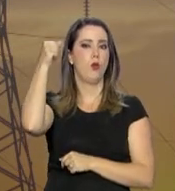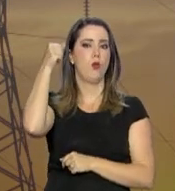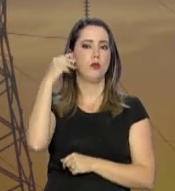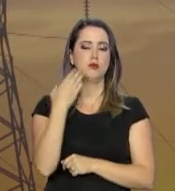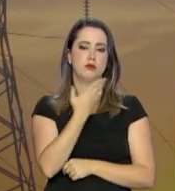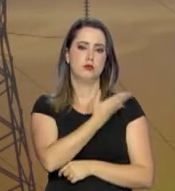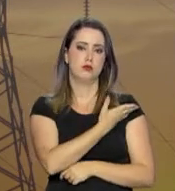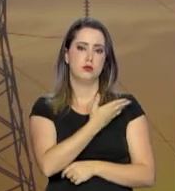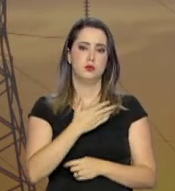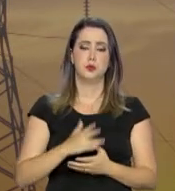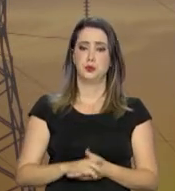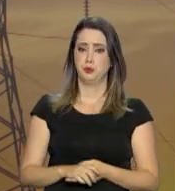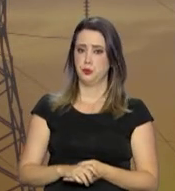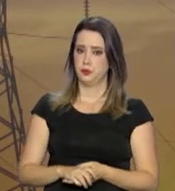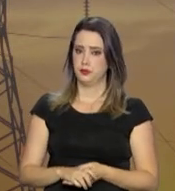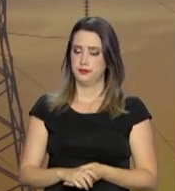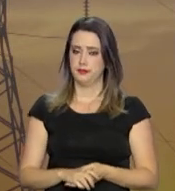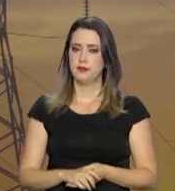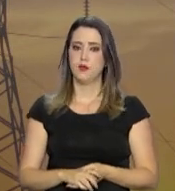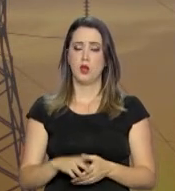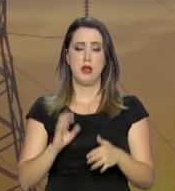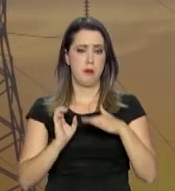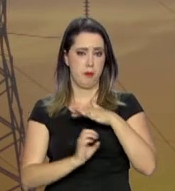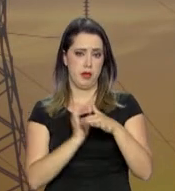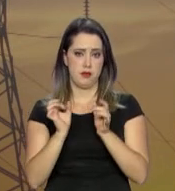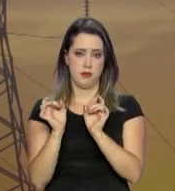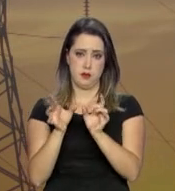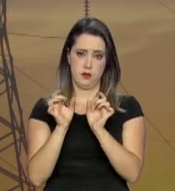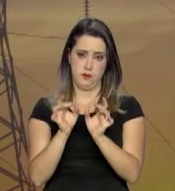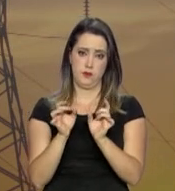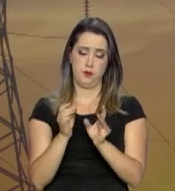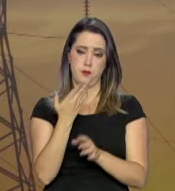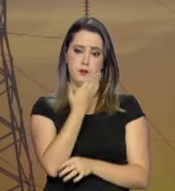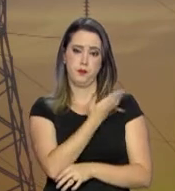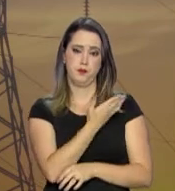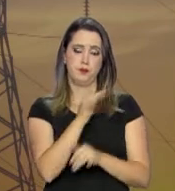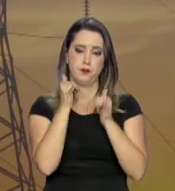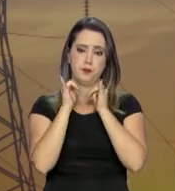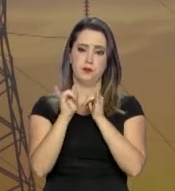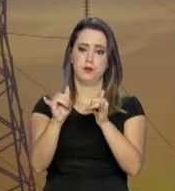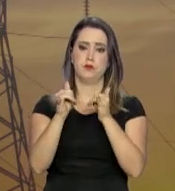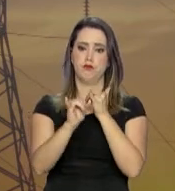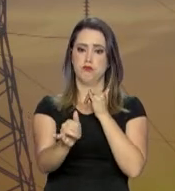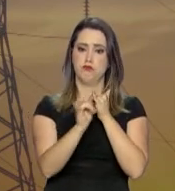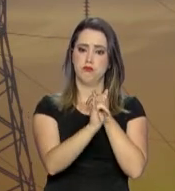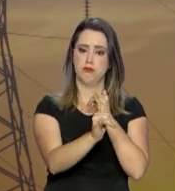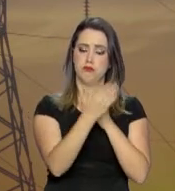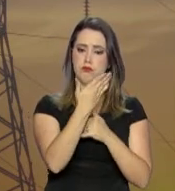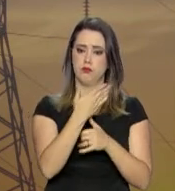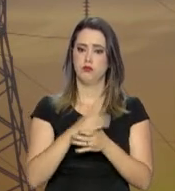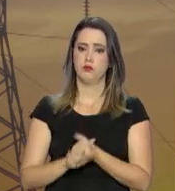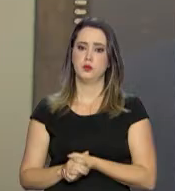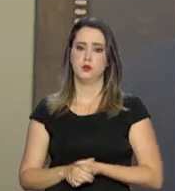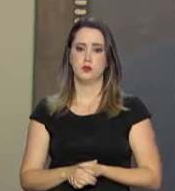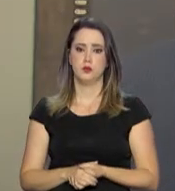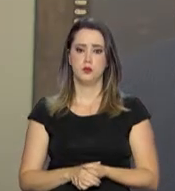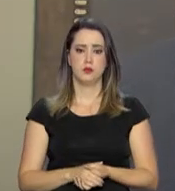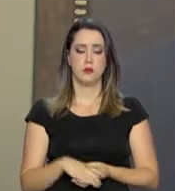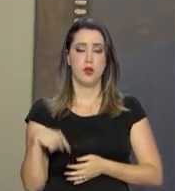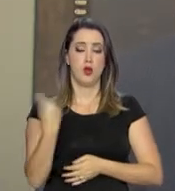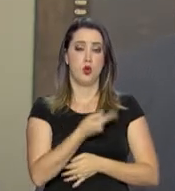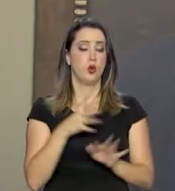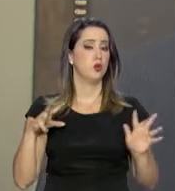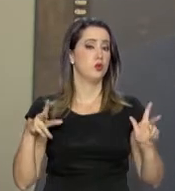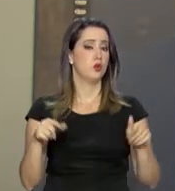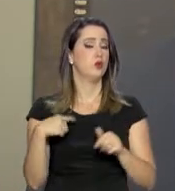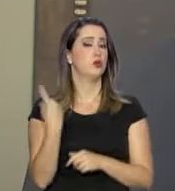Energética de Alagoas, Companhia Energética do Piauí e Centrais Elétricas de Rondônia. Todos nós